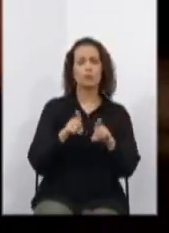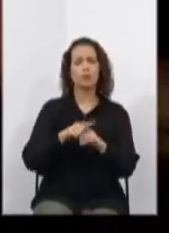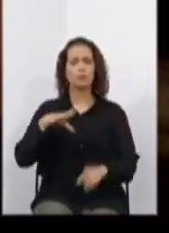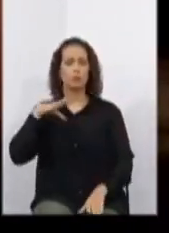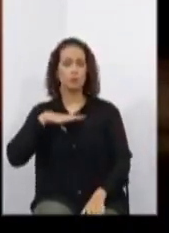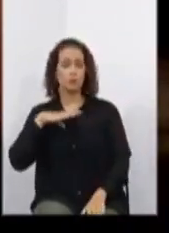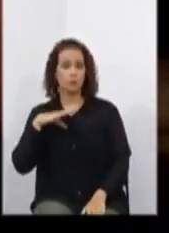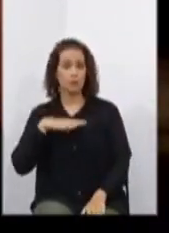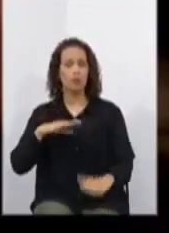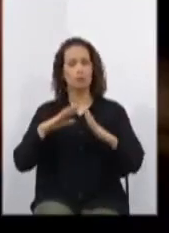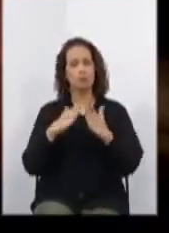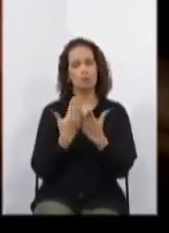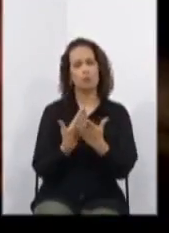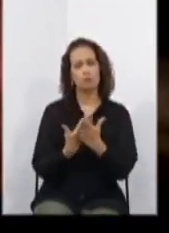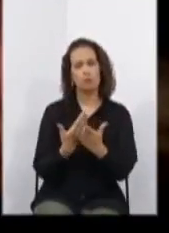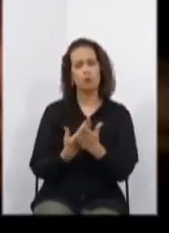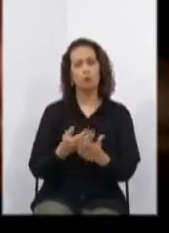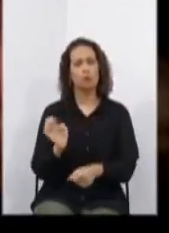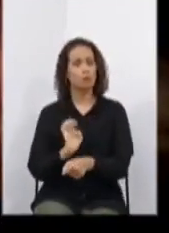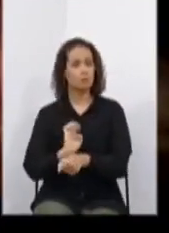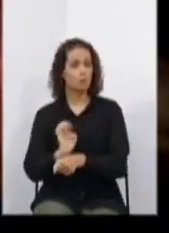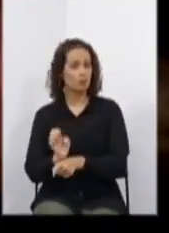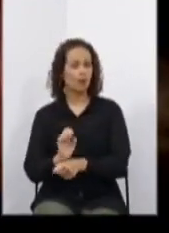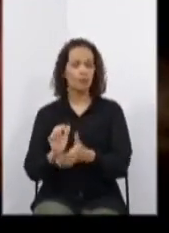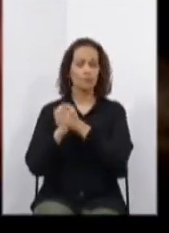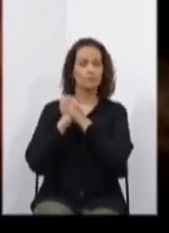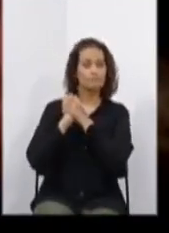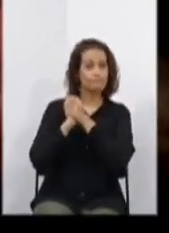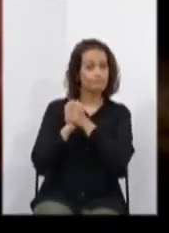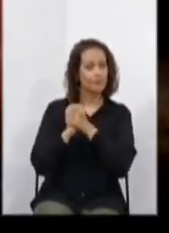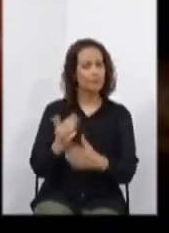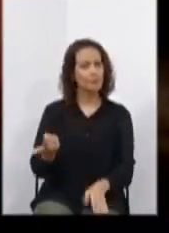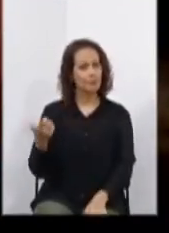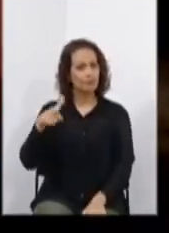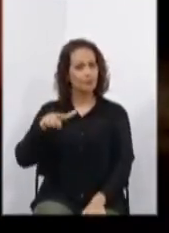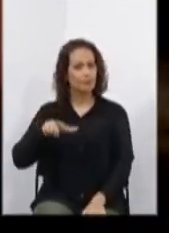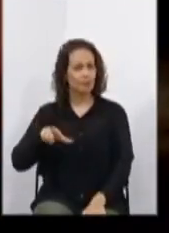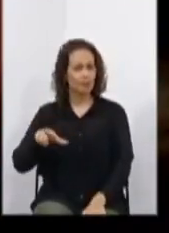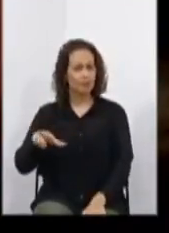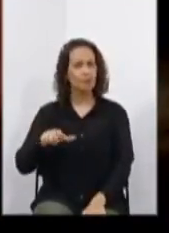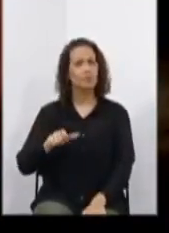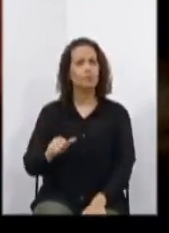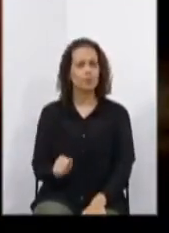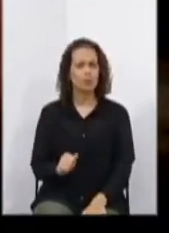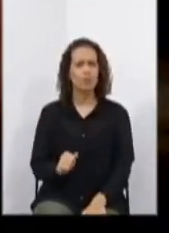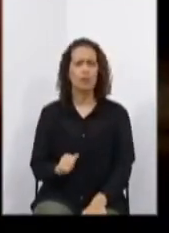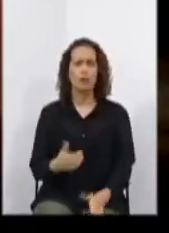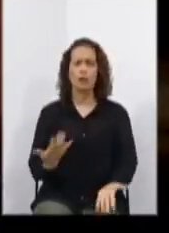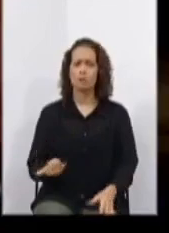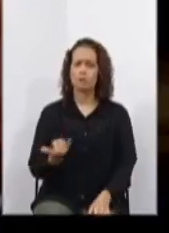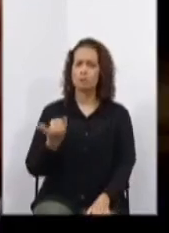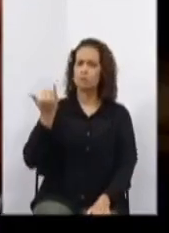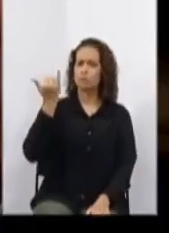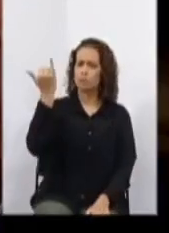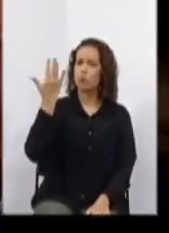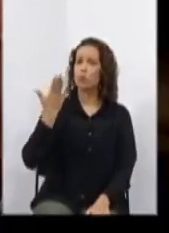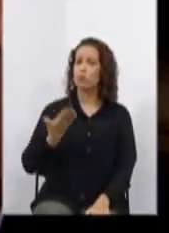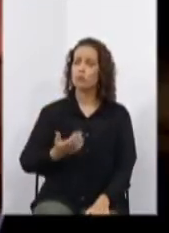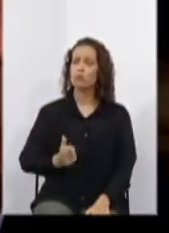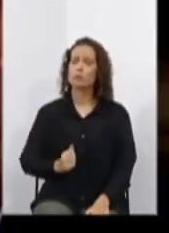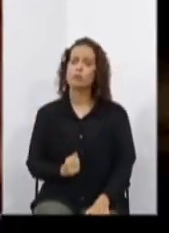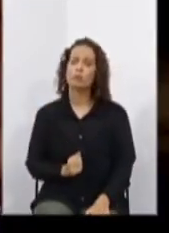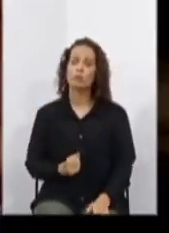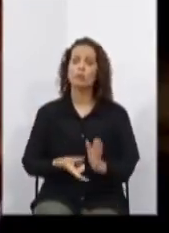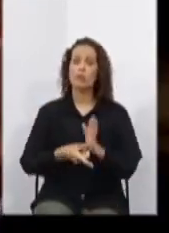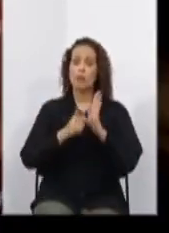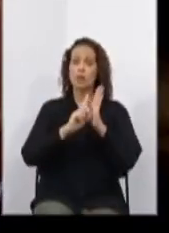estadual. Eu quero parabenizar o autor mais uma vez, matéria importante. E antes de passar a retornar à